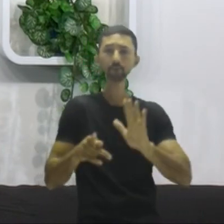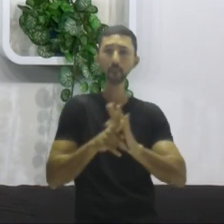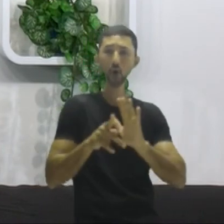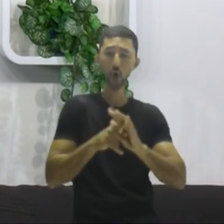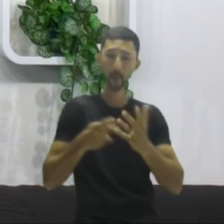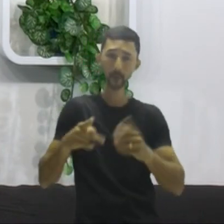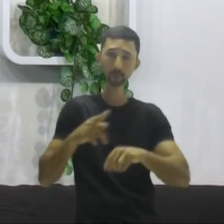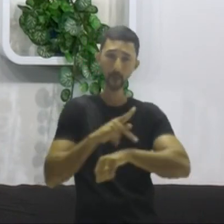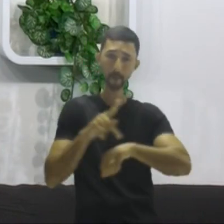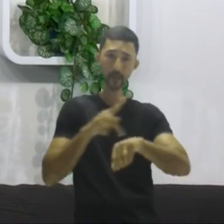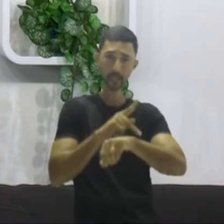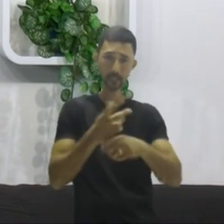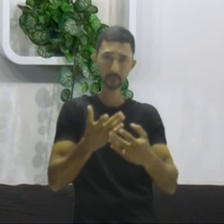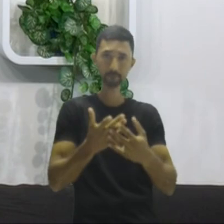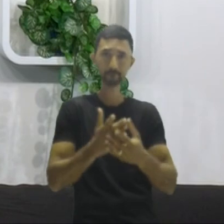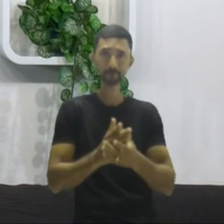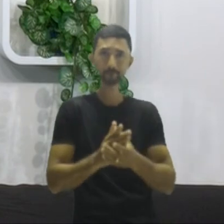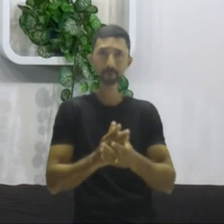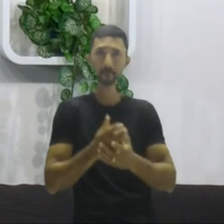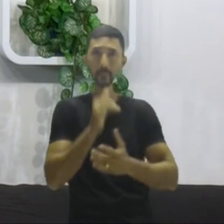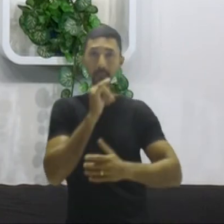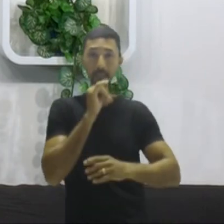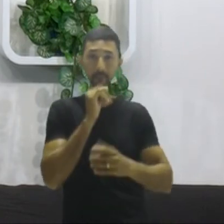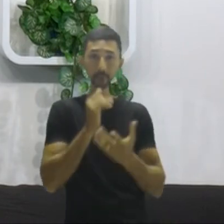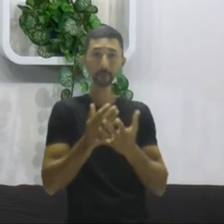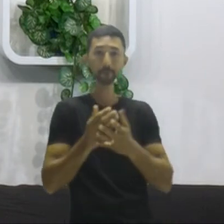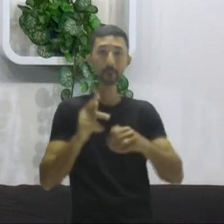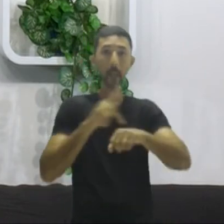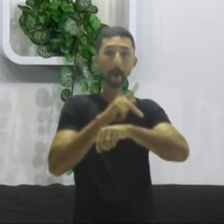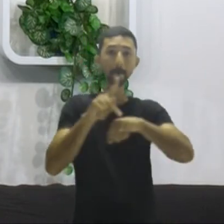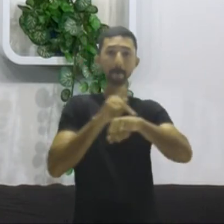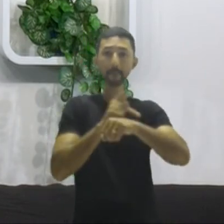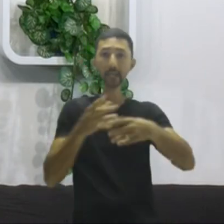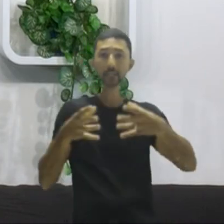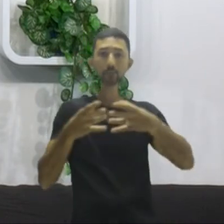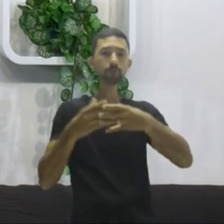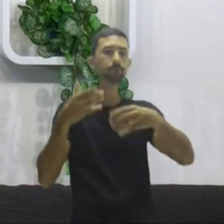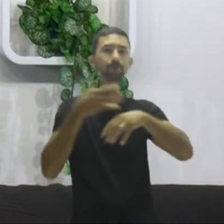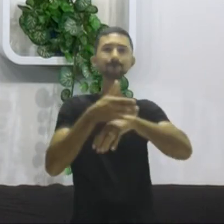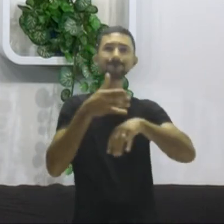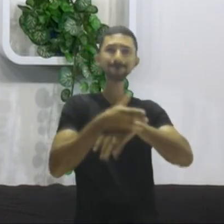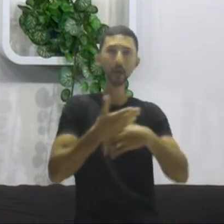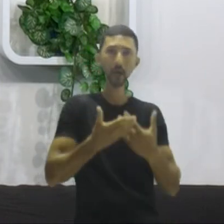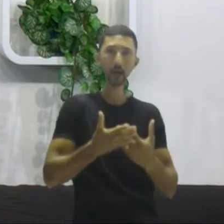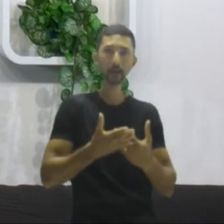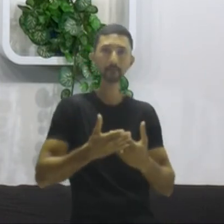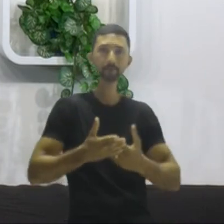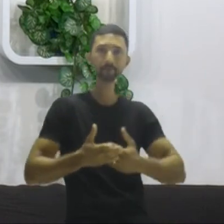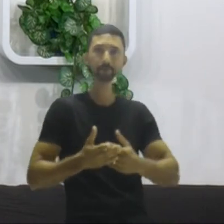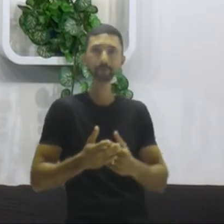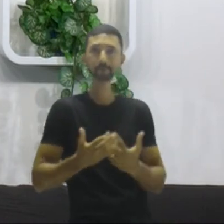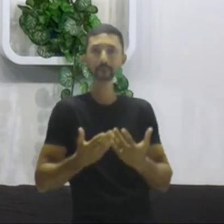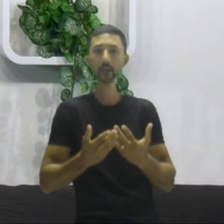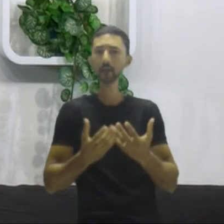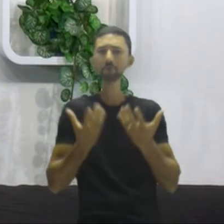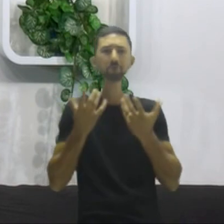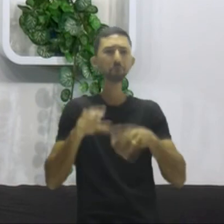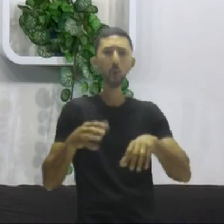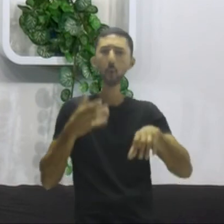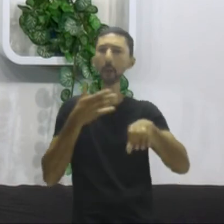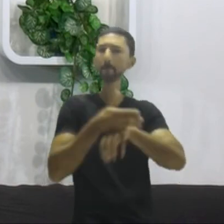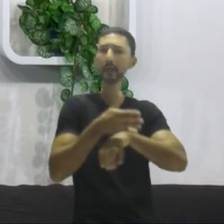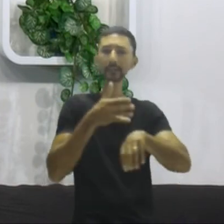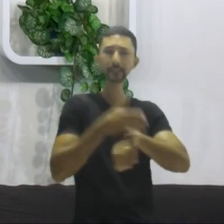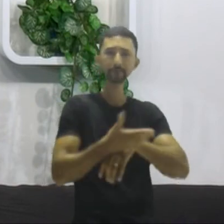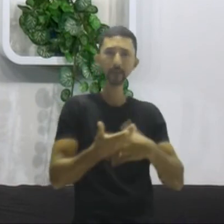peculiares. Então, quem não está na União Europeia nesse mapa europeu, um não quis fazer